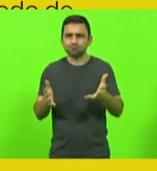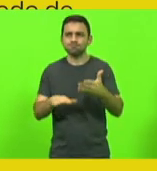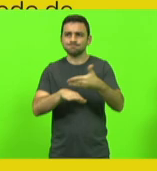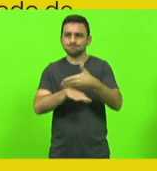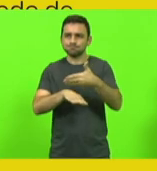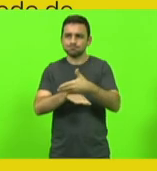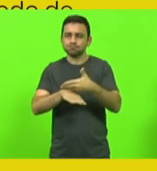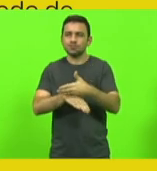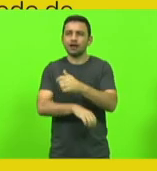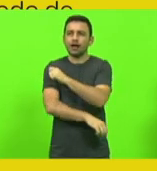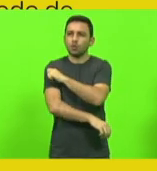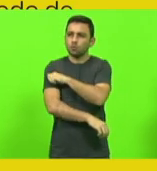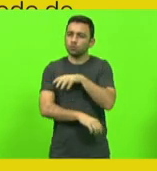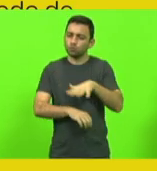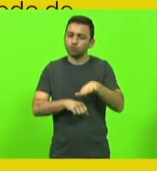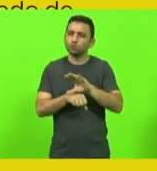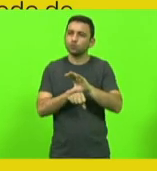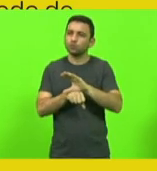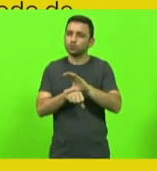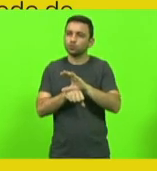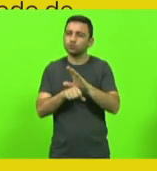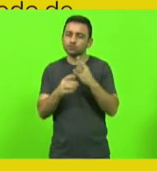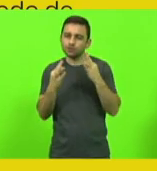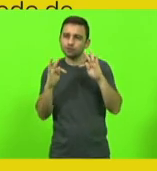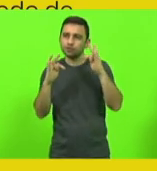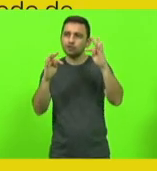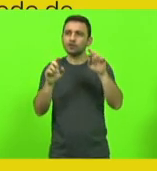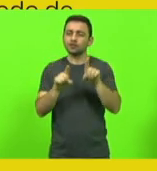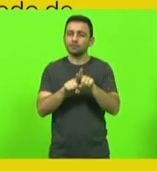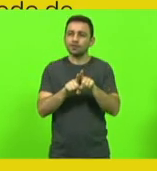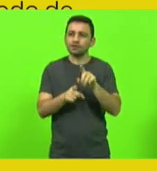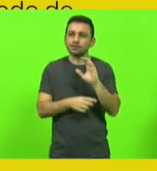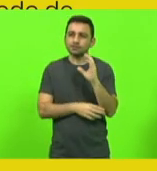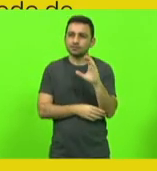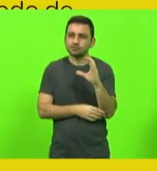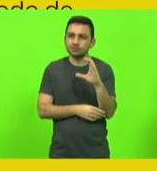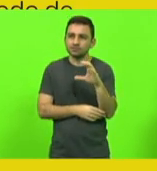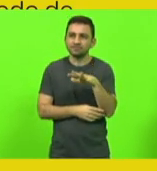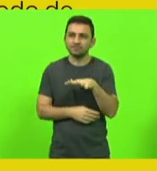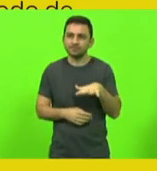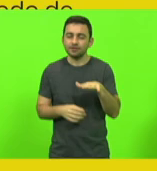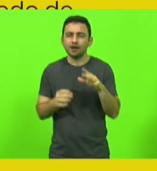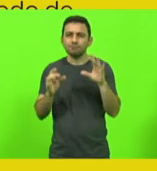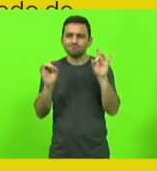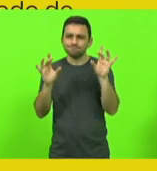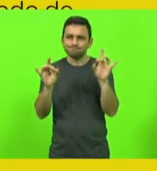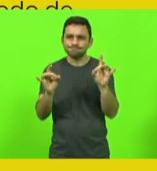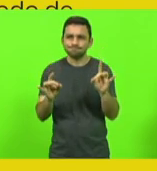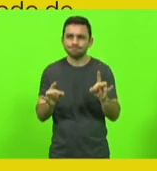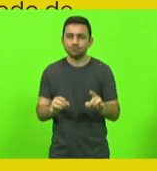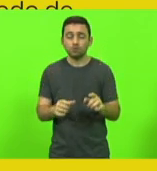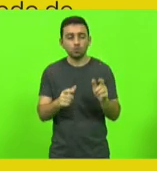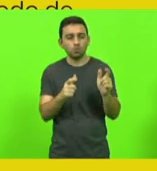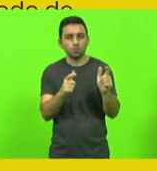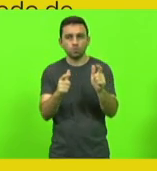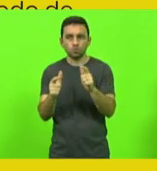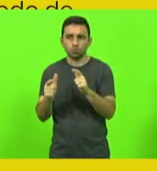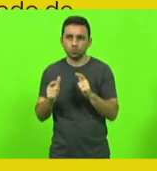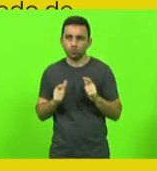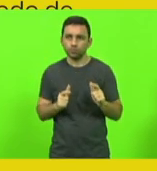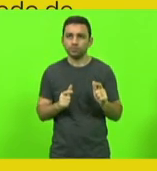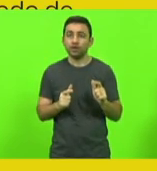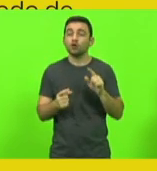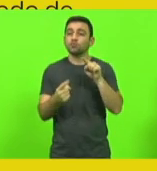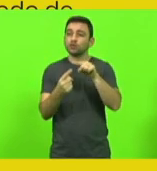cursos das áreas tecnológicas e científicas, considerando as especificidades regionais e culturais. A